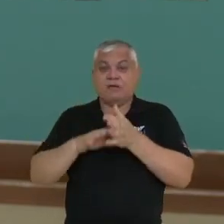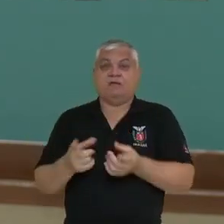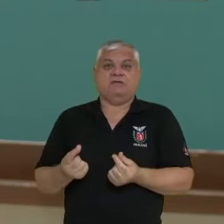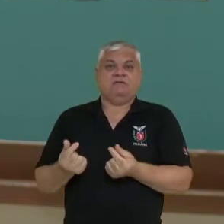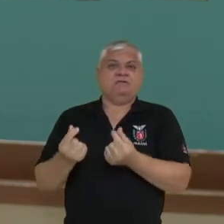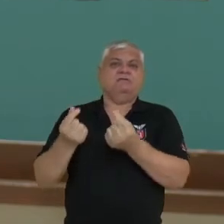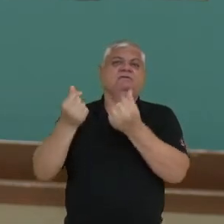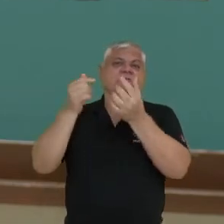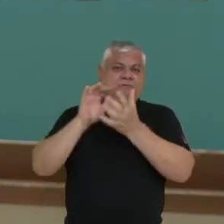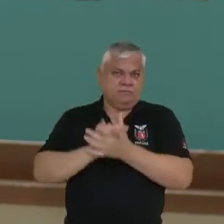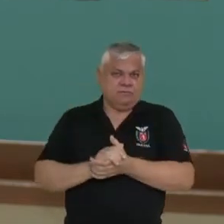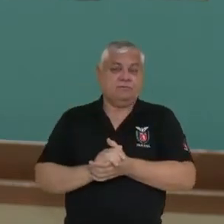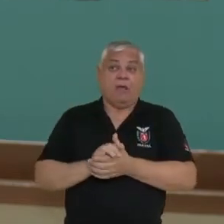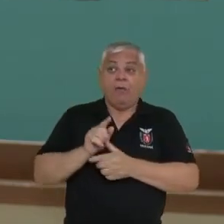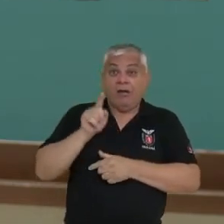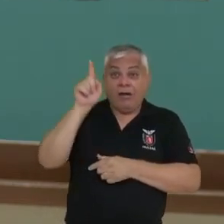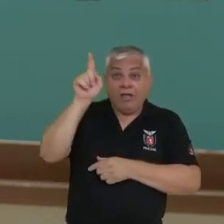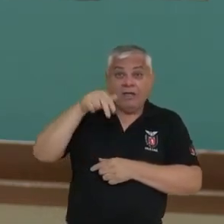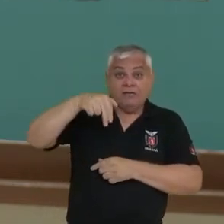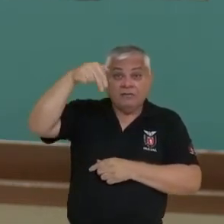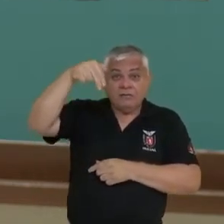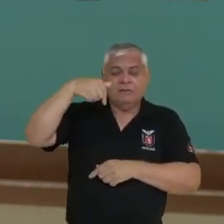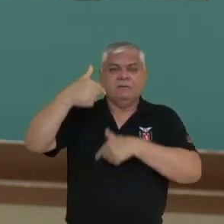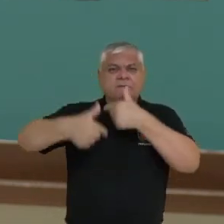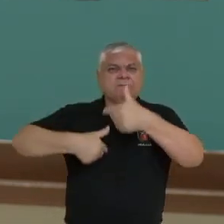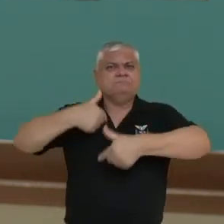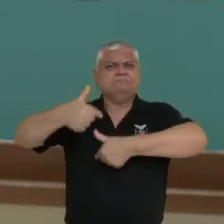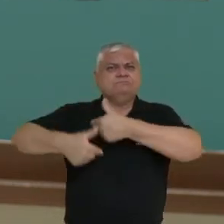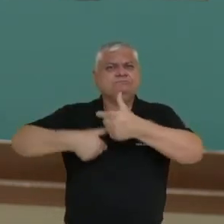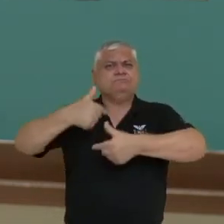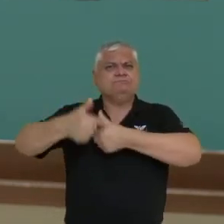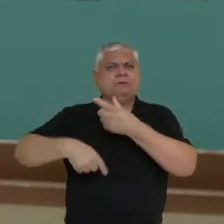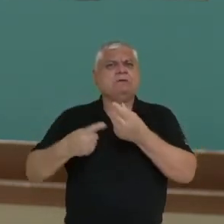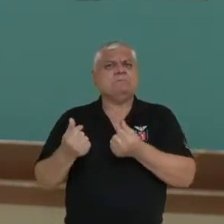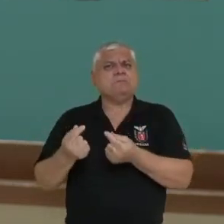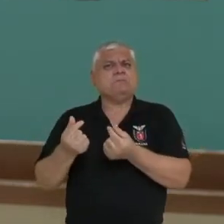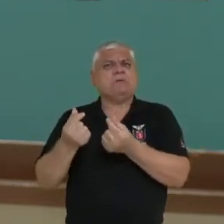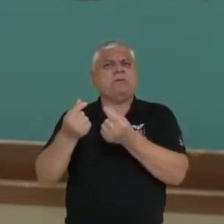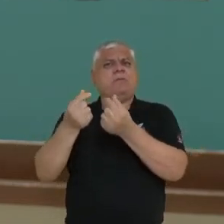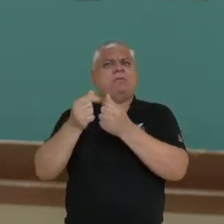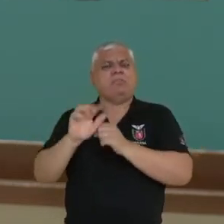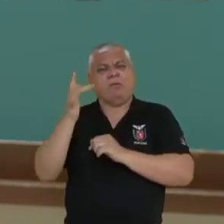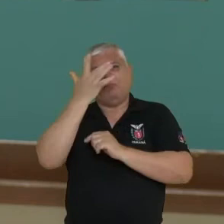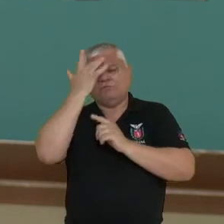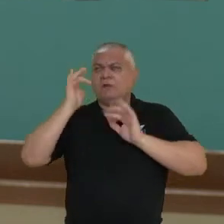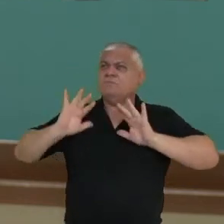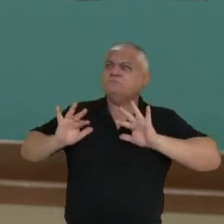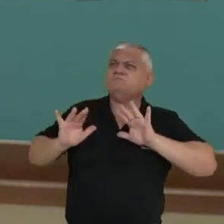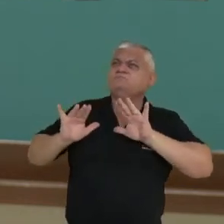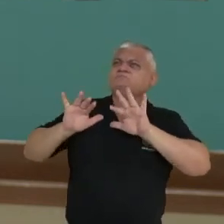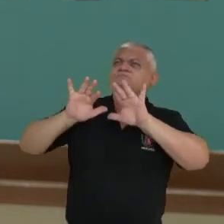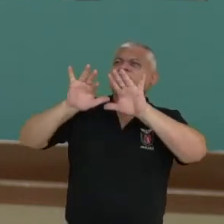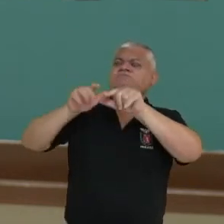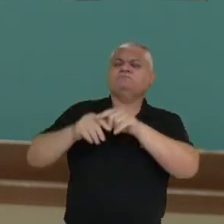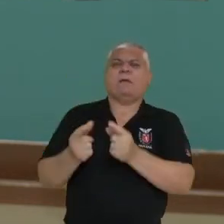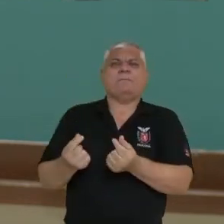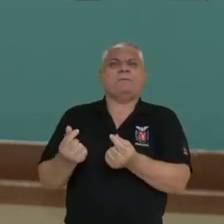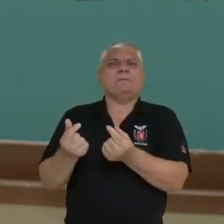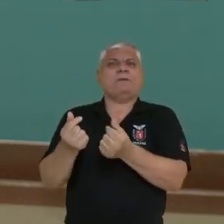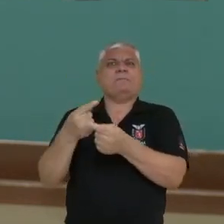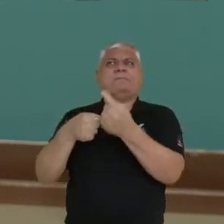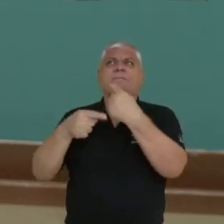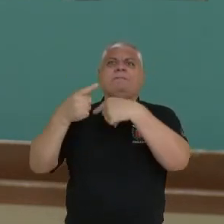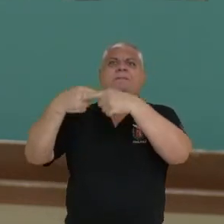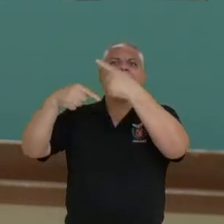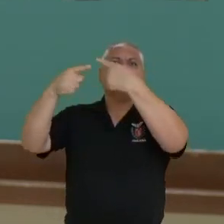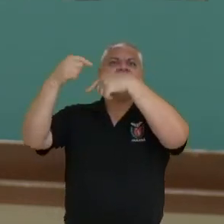Então se as atividades econômicas eram desenvolvidas ali, nós vamos ter uma concentração de riquezas naquele período, naquela parte do